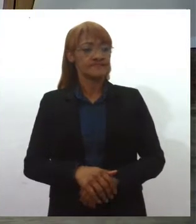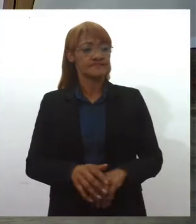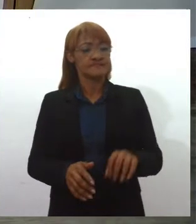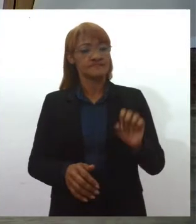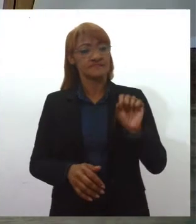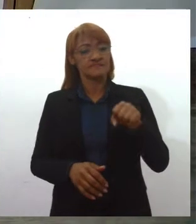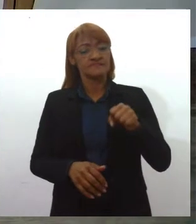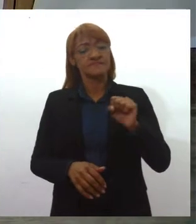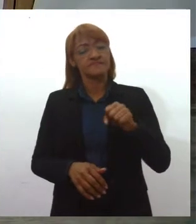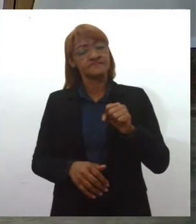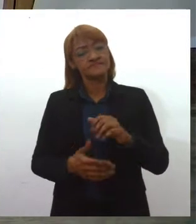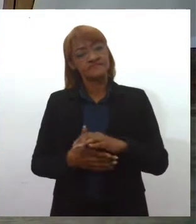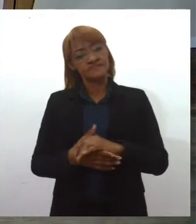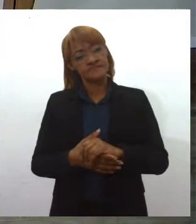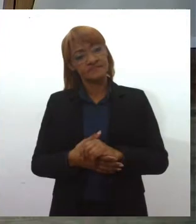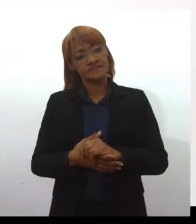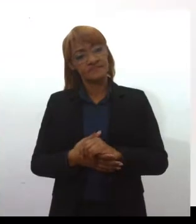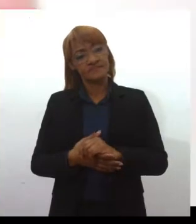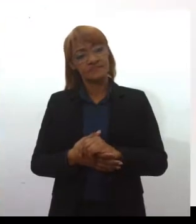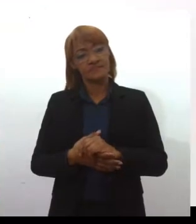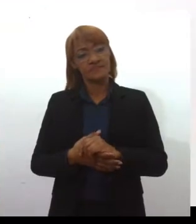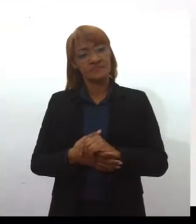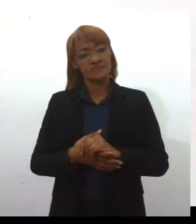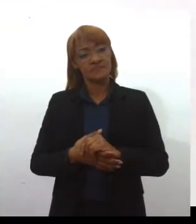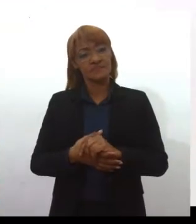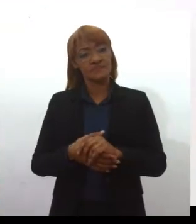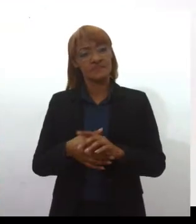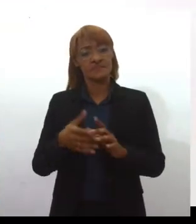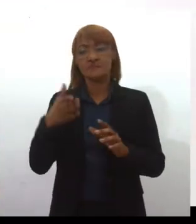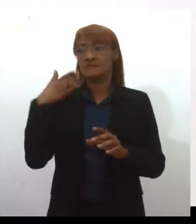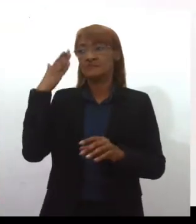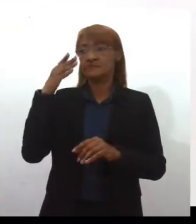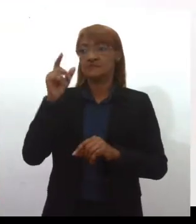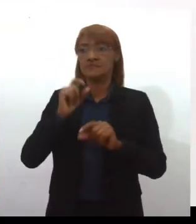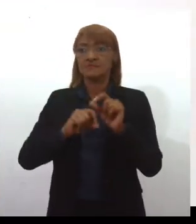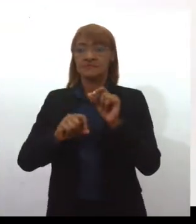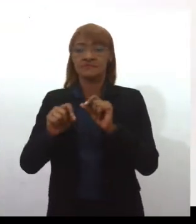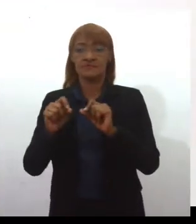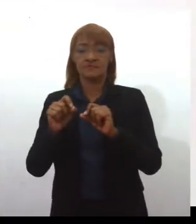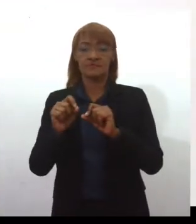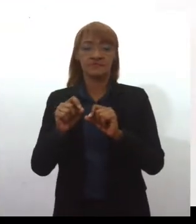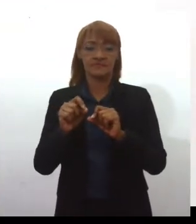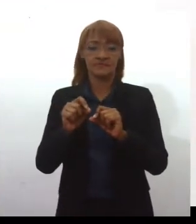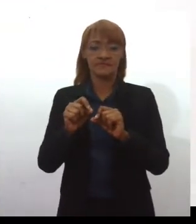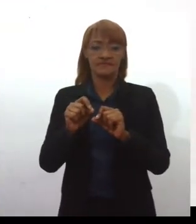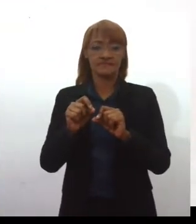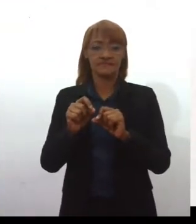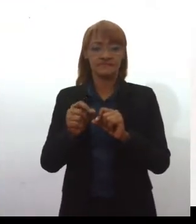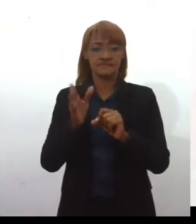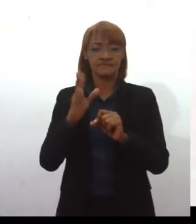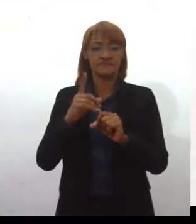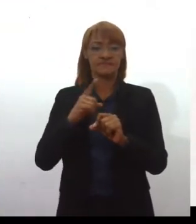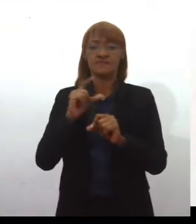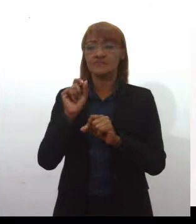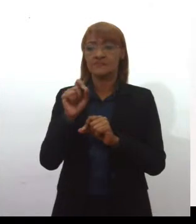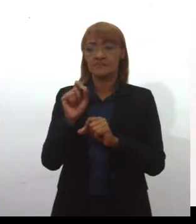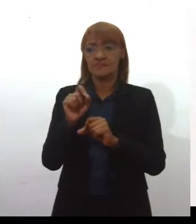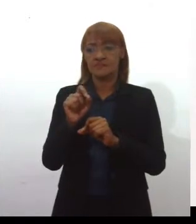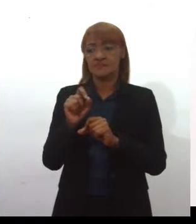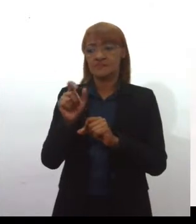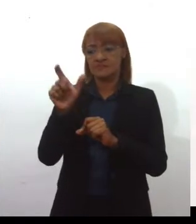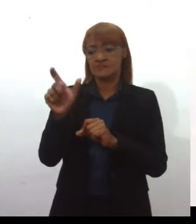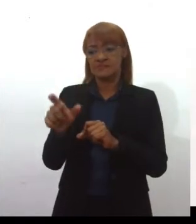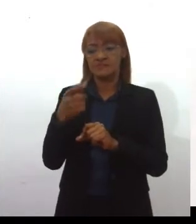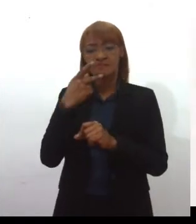Antonieta é um discurso em que, essa crônica, desculpa, é uma crônica, é uma crônica em que ela fala sobre o